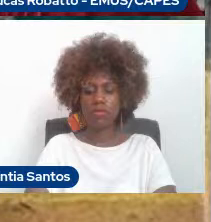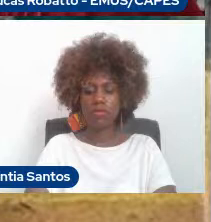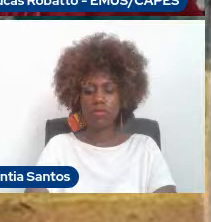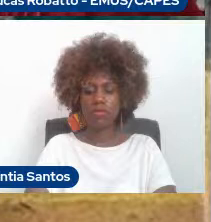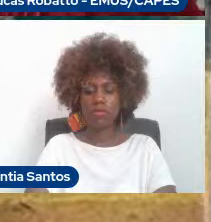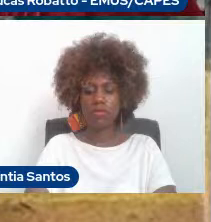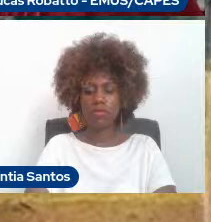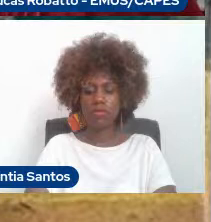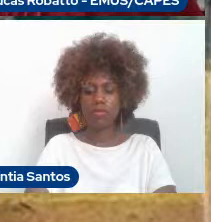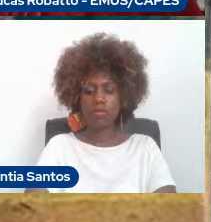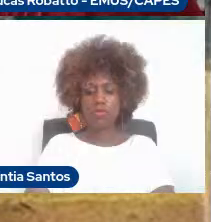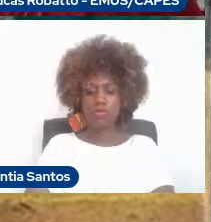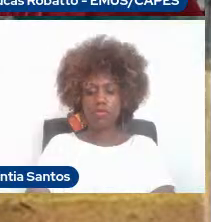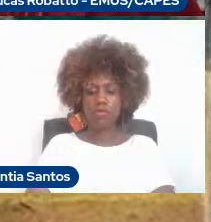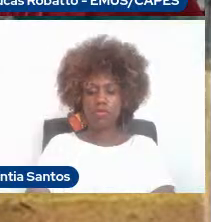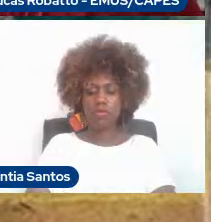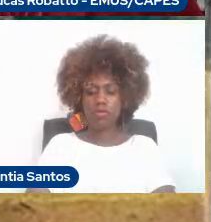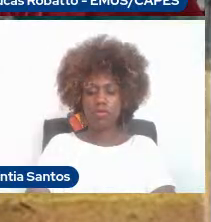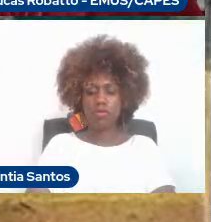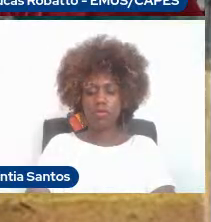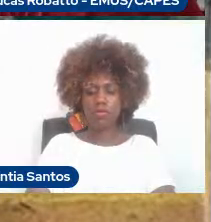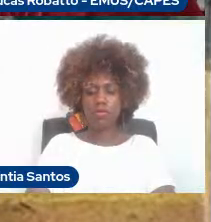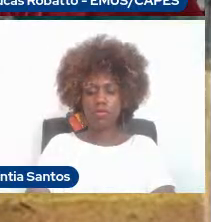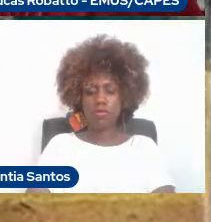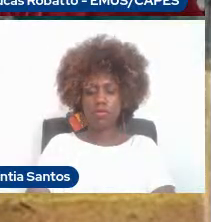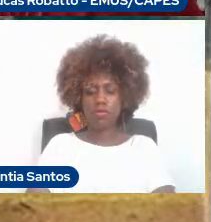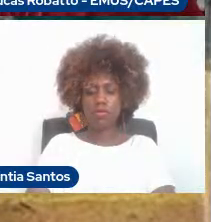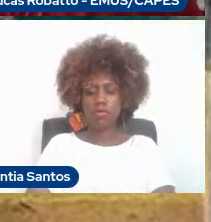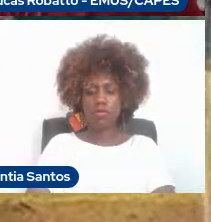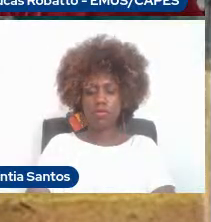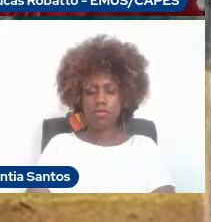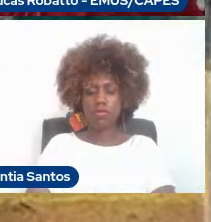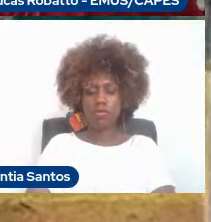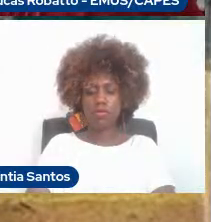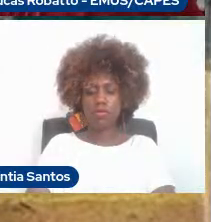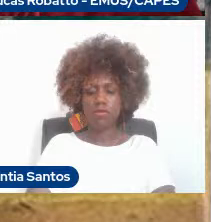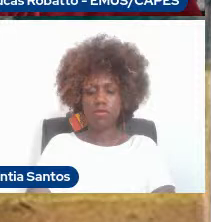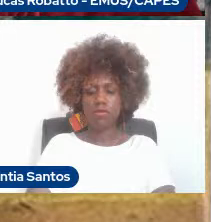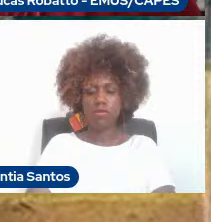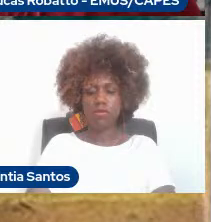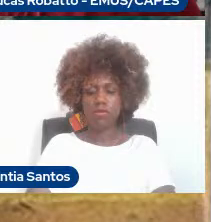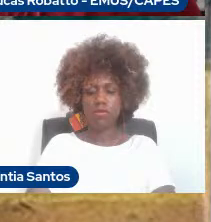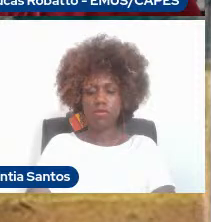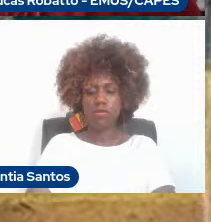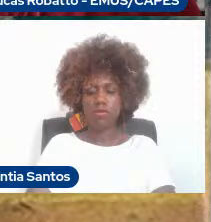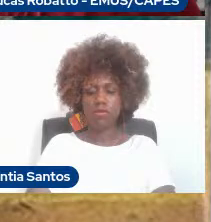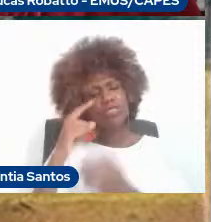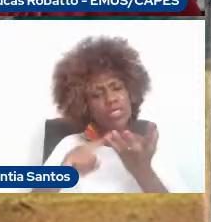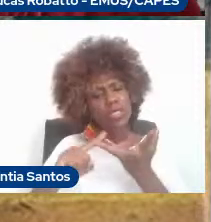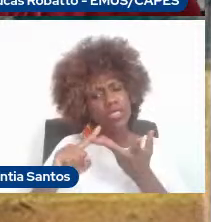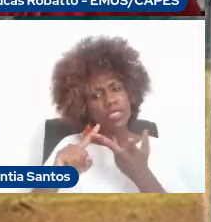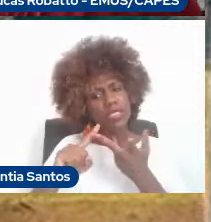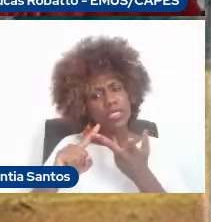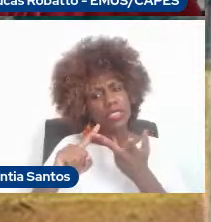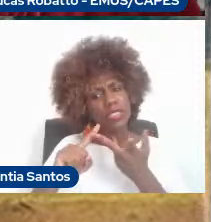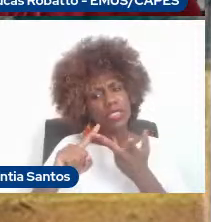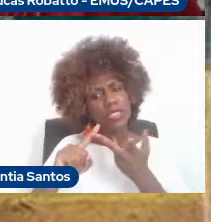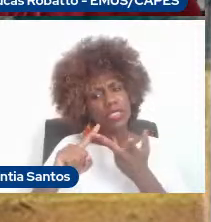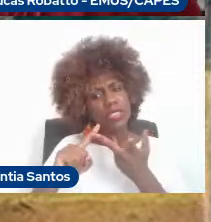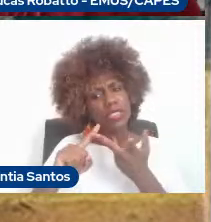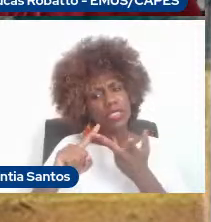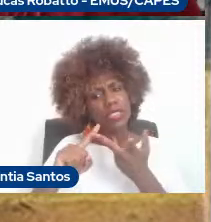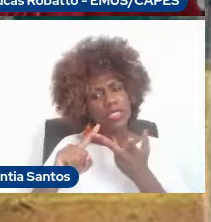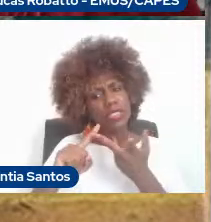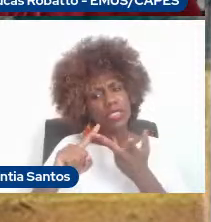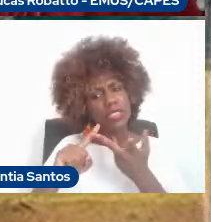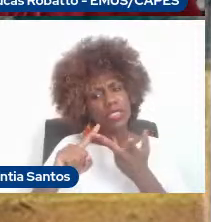nessa direção. Aí, nessa figura, gente já vê um dos grandes problemas dos flautistas, que é o ombro